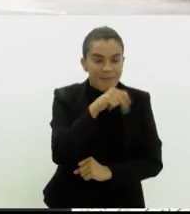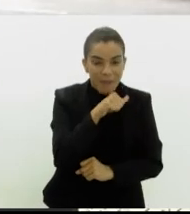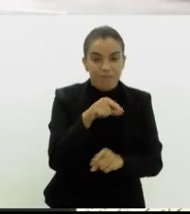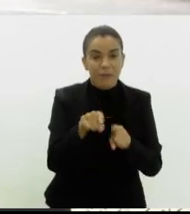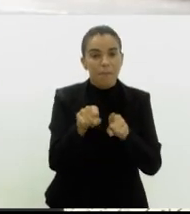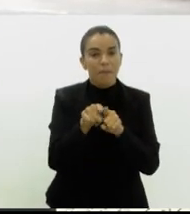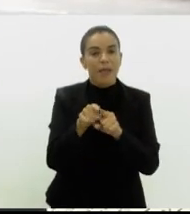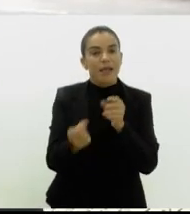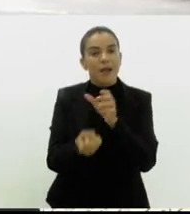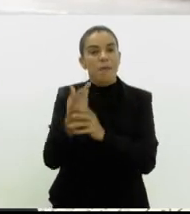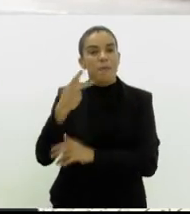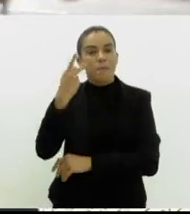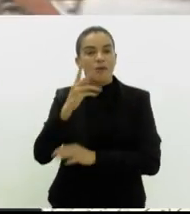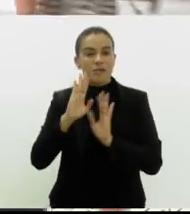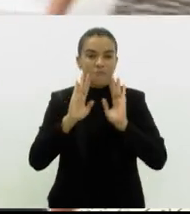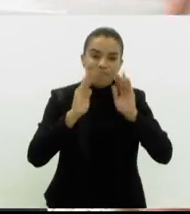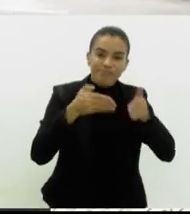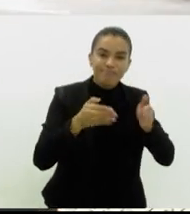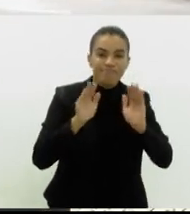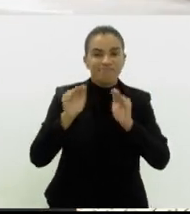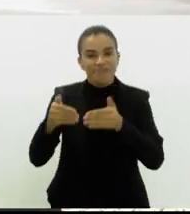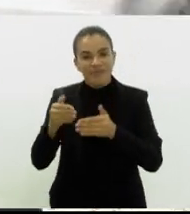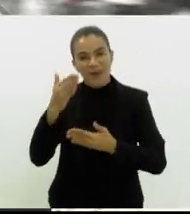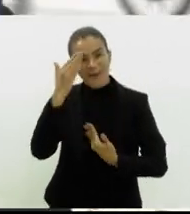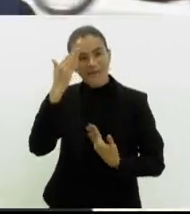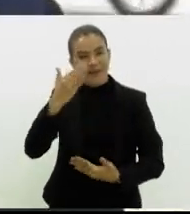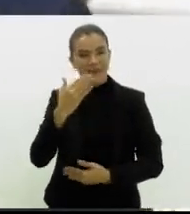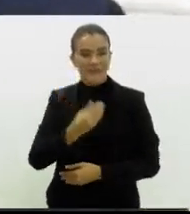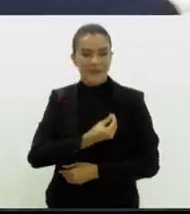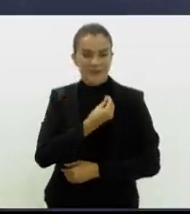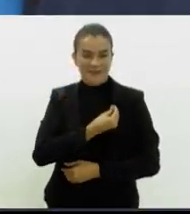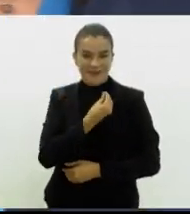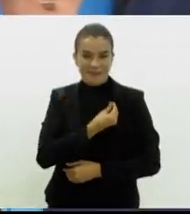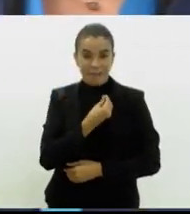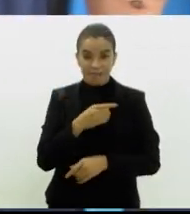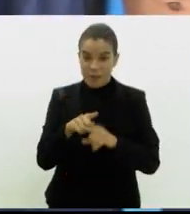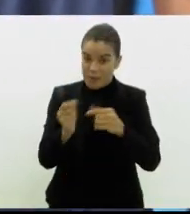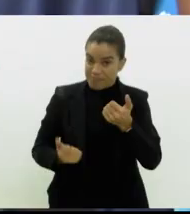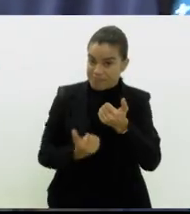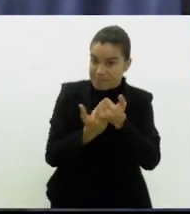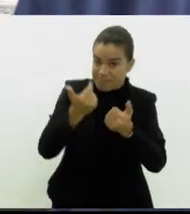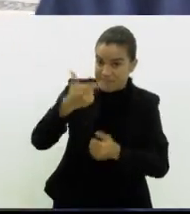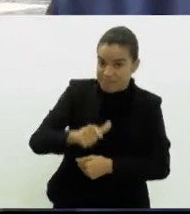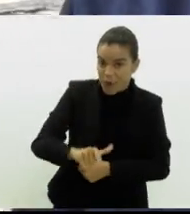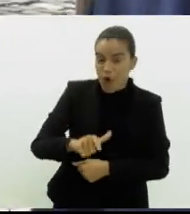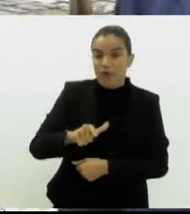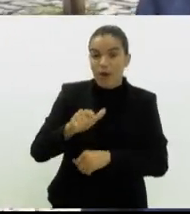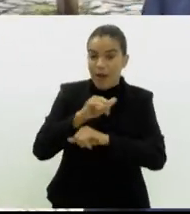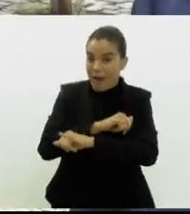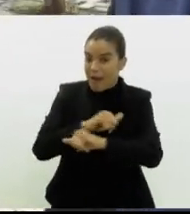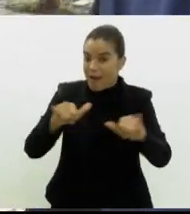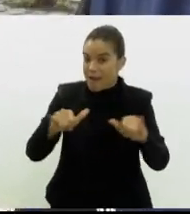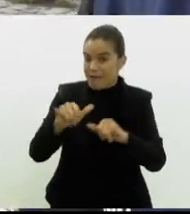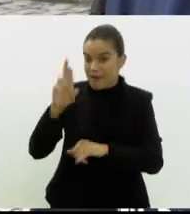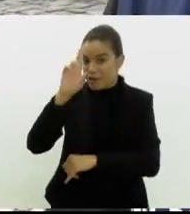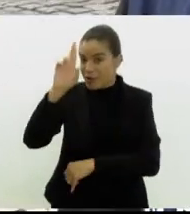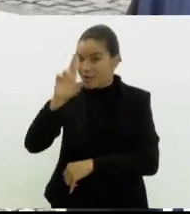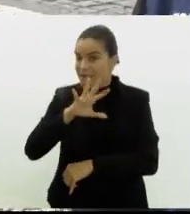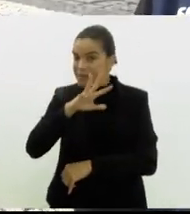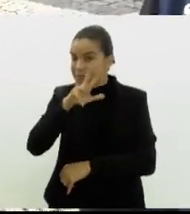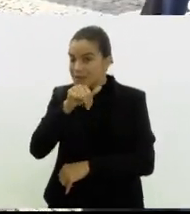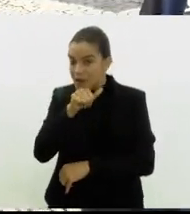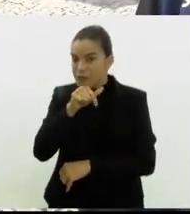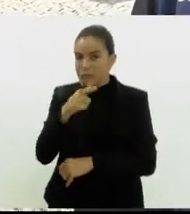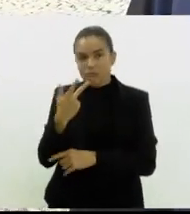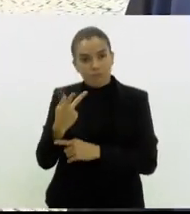específica para aquele local. Muito obrigado pela sua participação. Reforçando, mais uma vez, Vicente, alertando ao tutor dos animais para